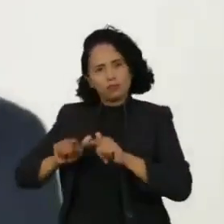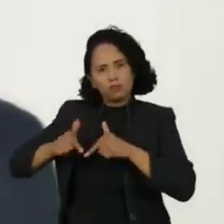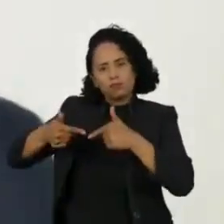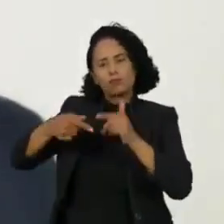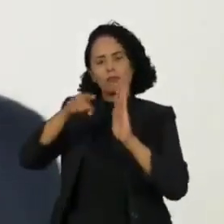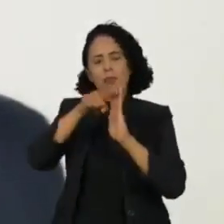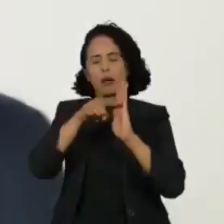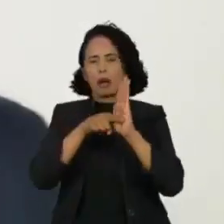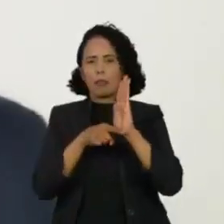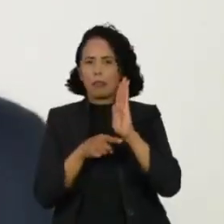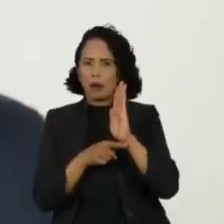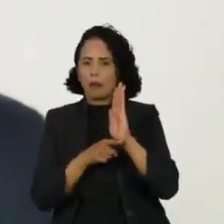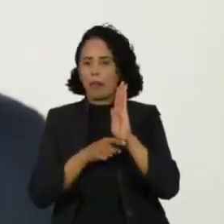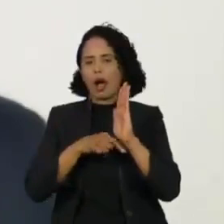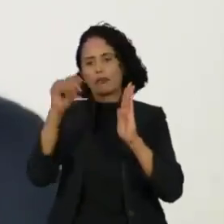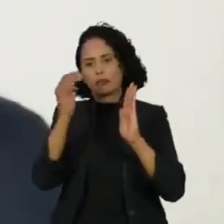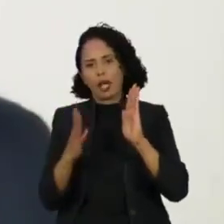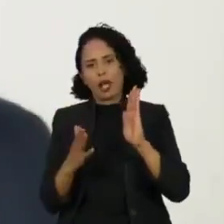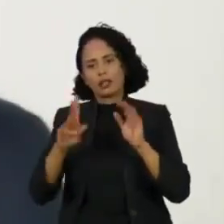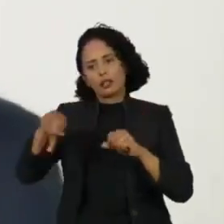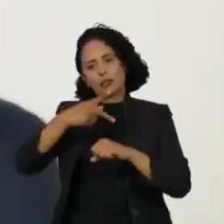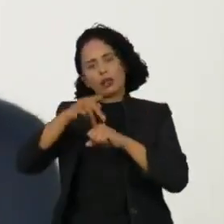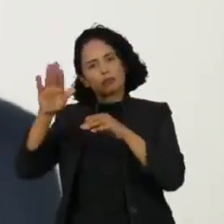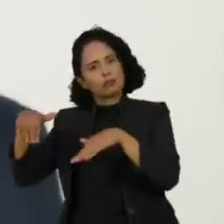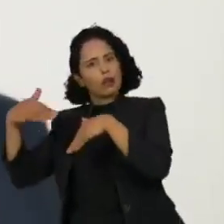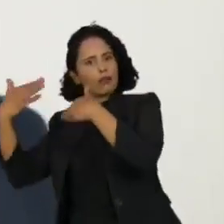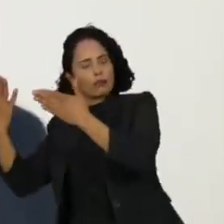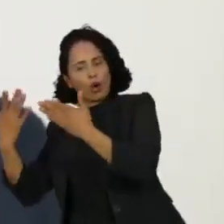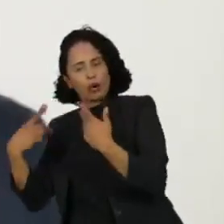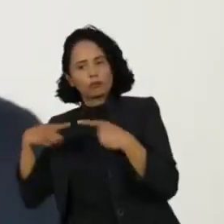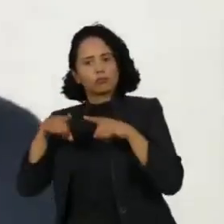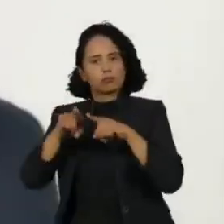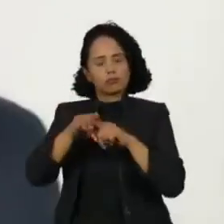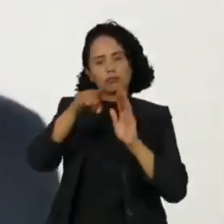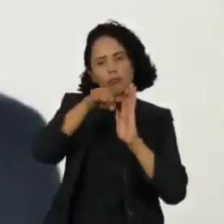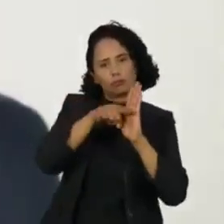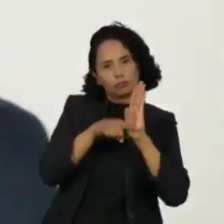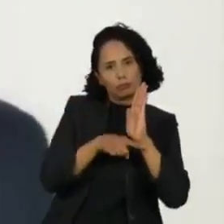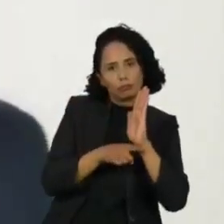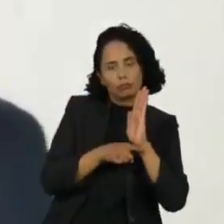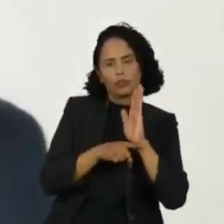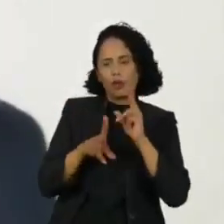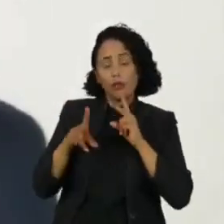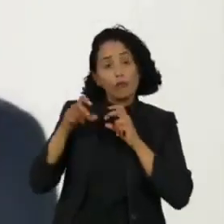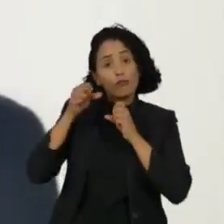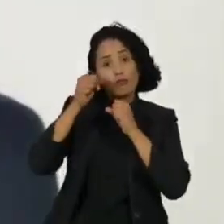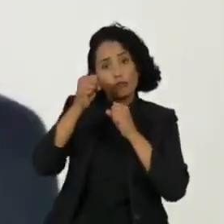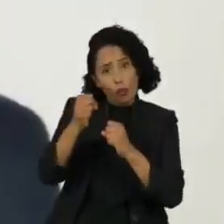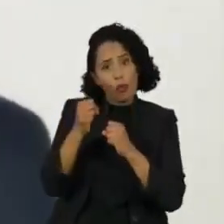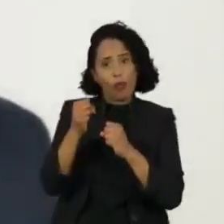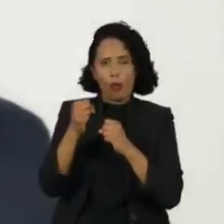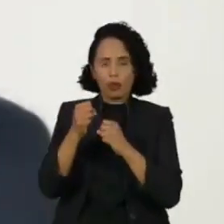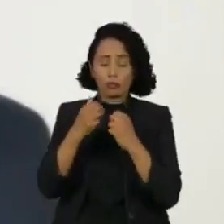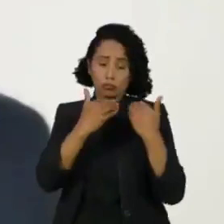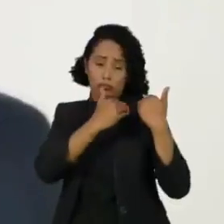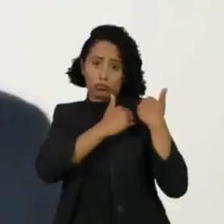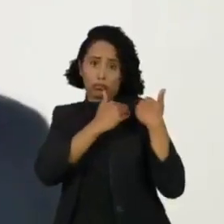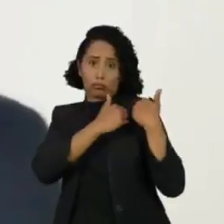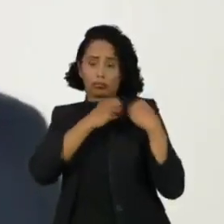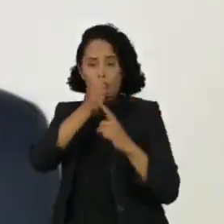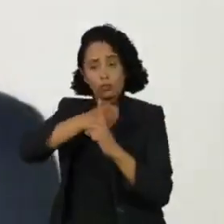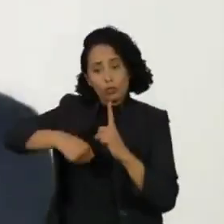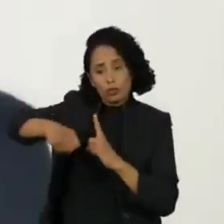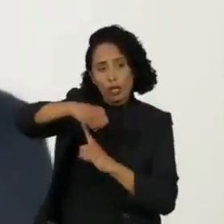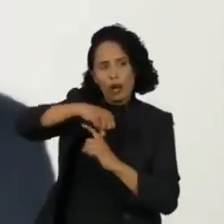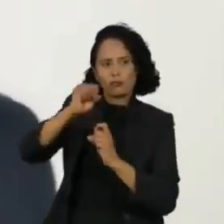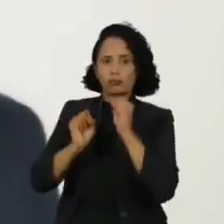internacionais para fortalecimento da sustentabilidade, para fortalecimento da responsabilidade social e empresarial, mas